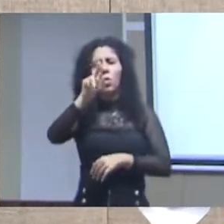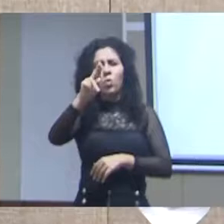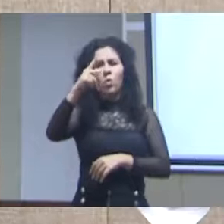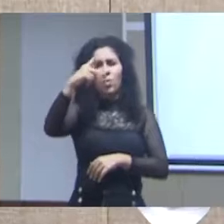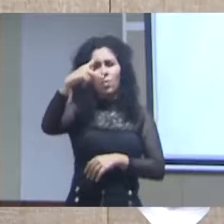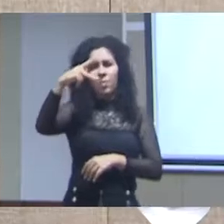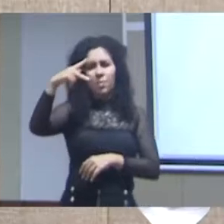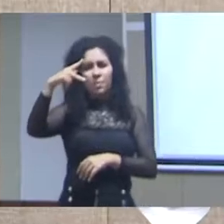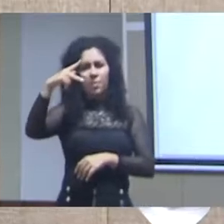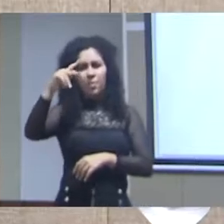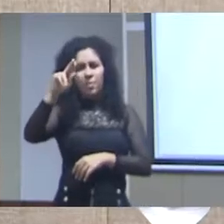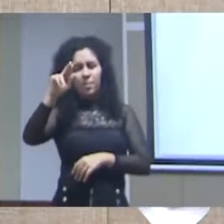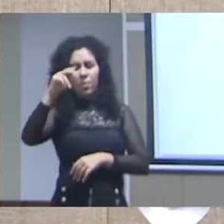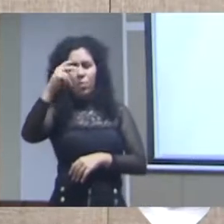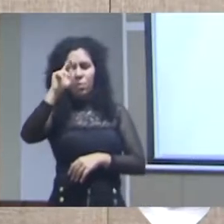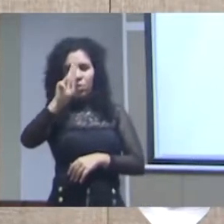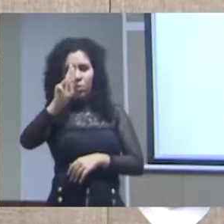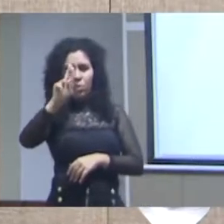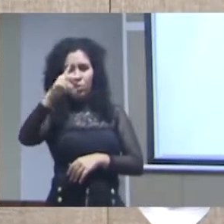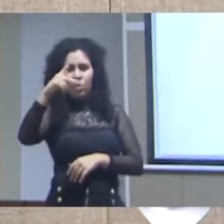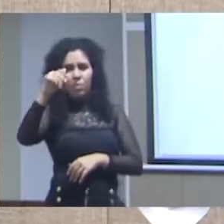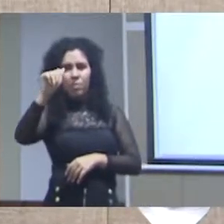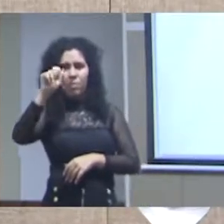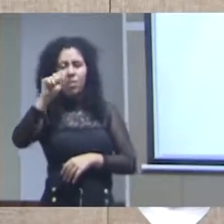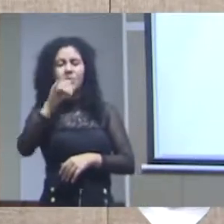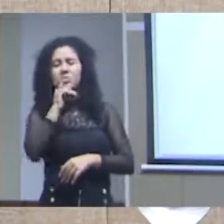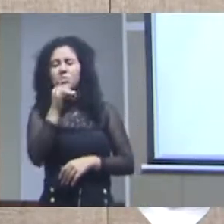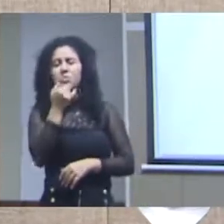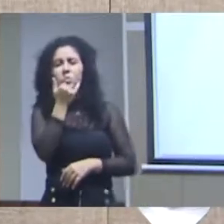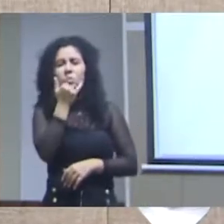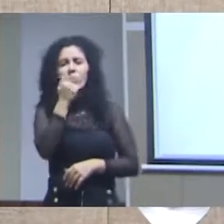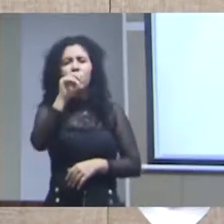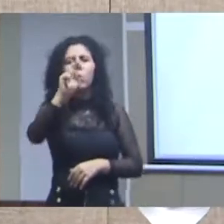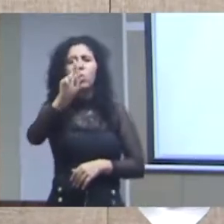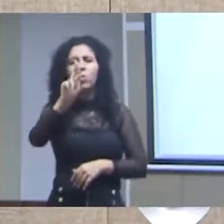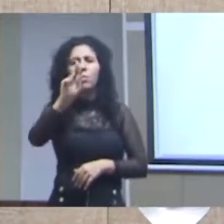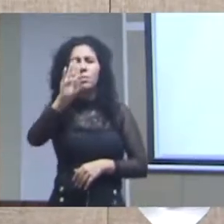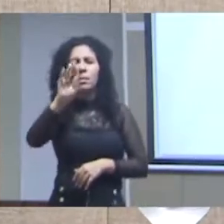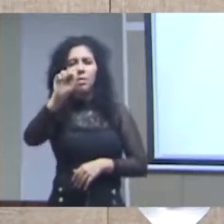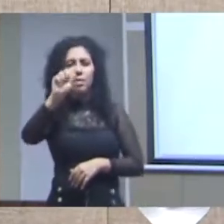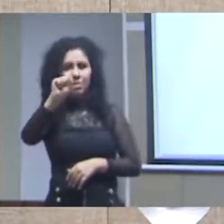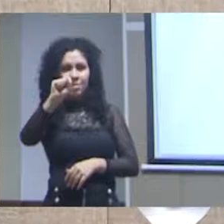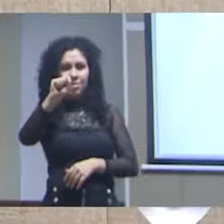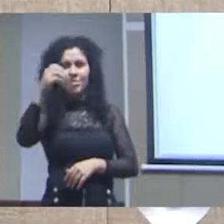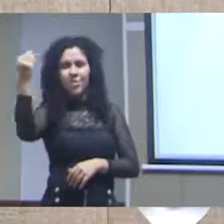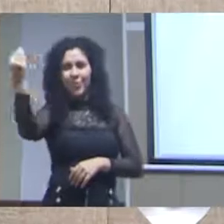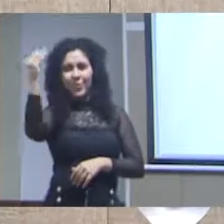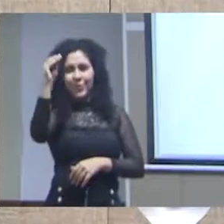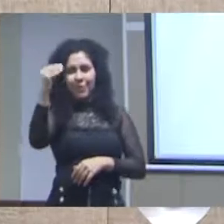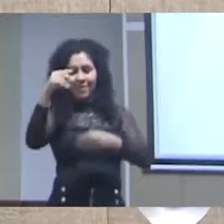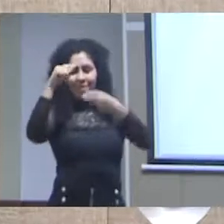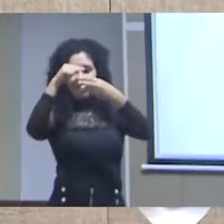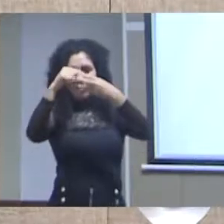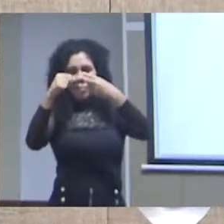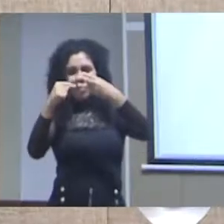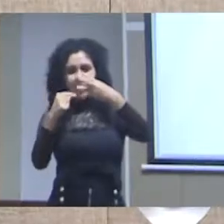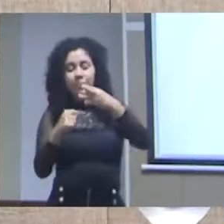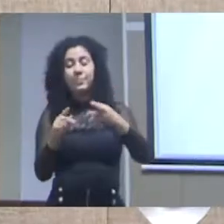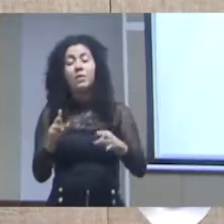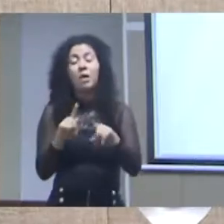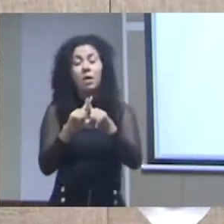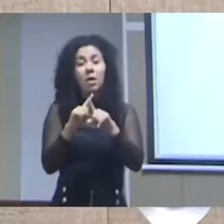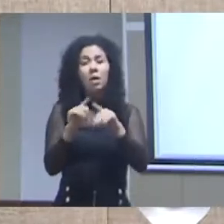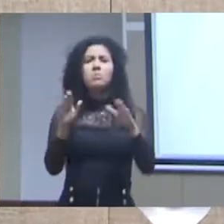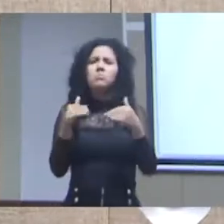UPS acho que é UBS UBS quase publicaram esses três mas o problema foi com as UBSs